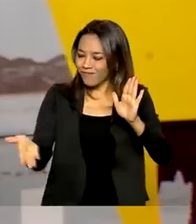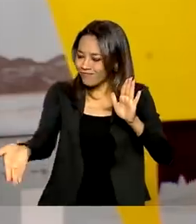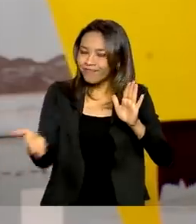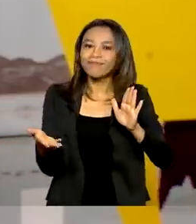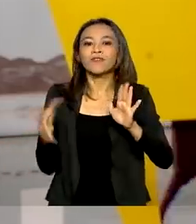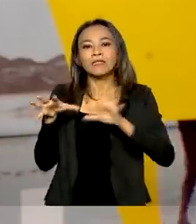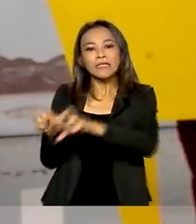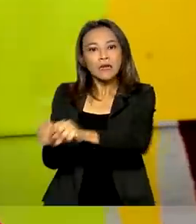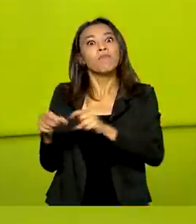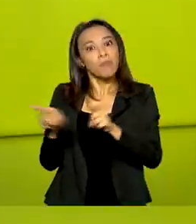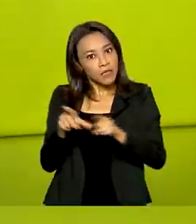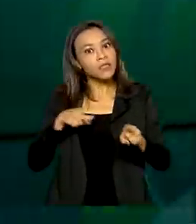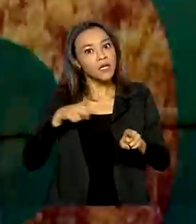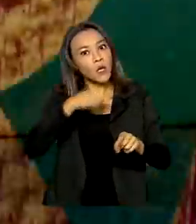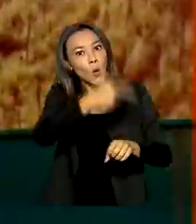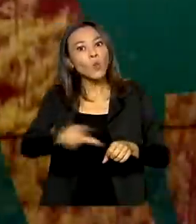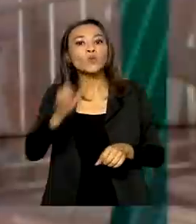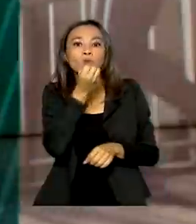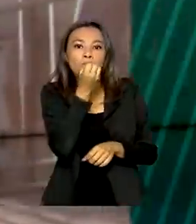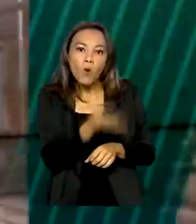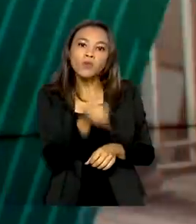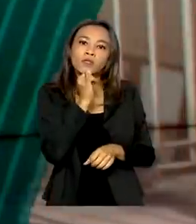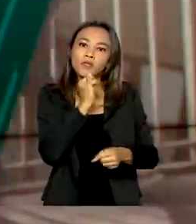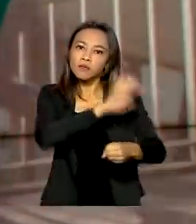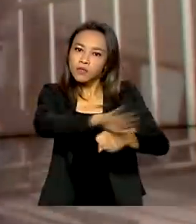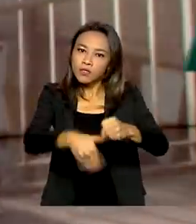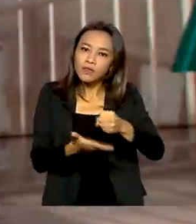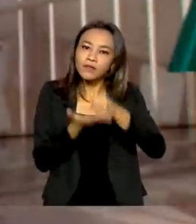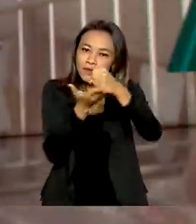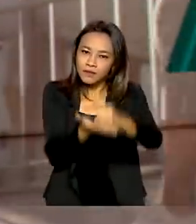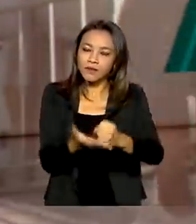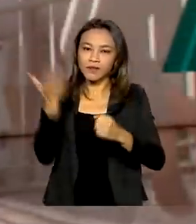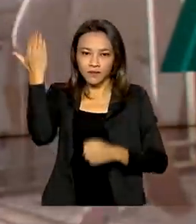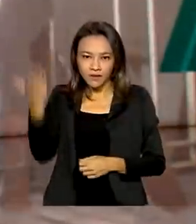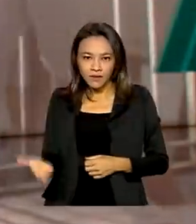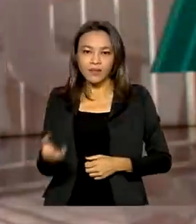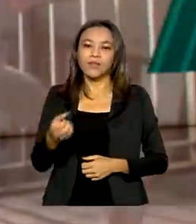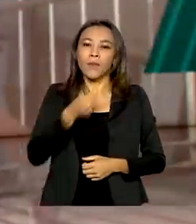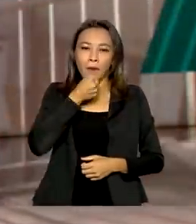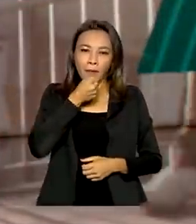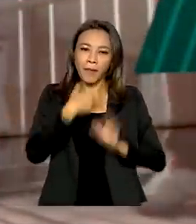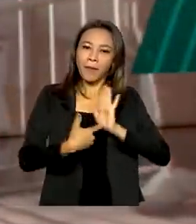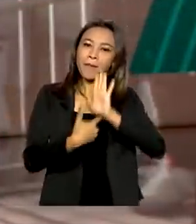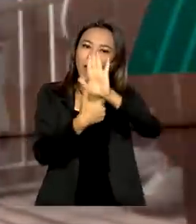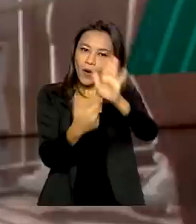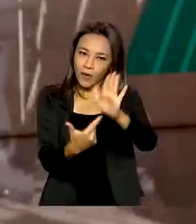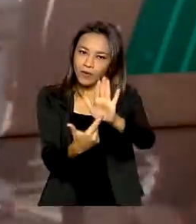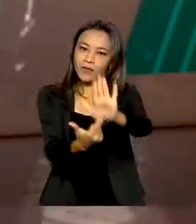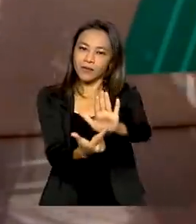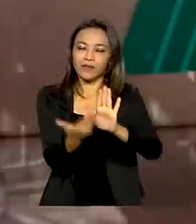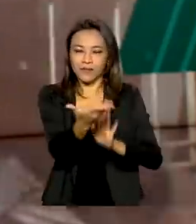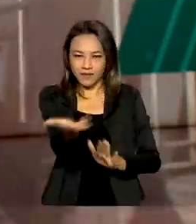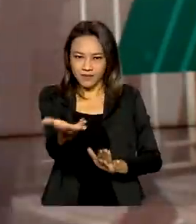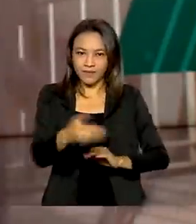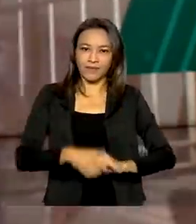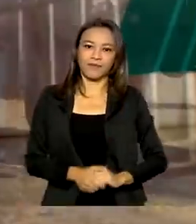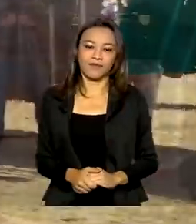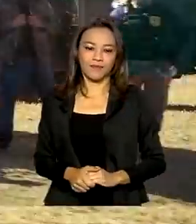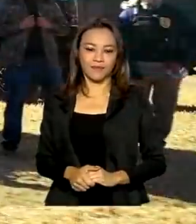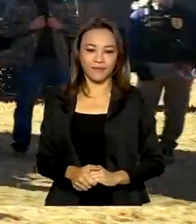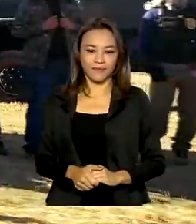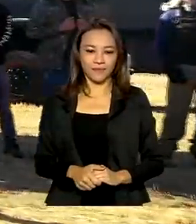região bons exemplos de sustentabilidade. Quem mostra é o repórter Carlos Molinari, com imagens de Alexandre Silva.